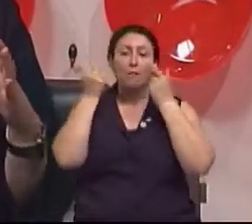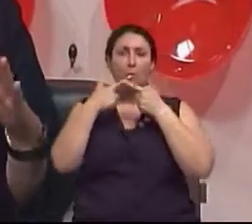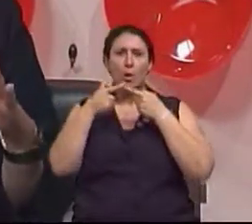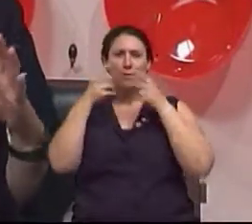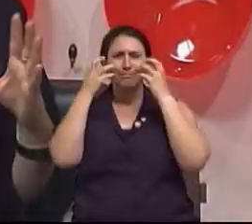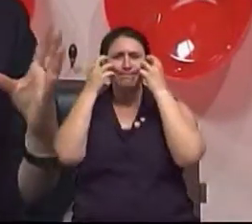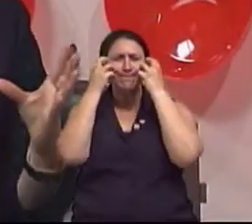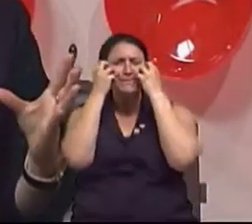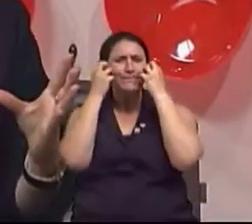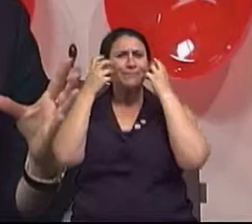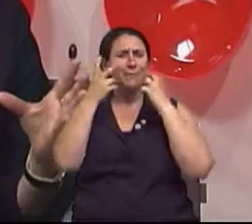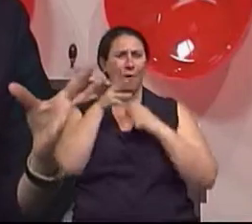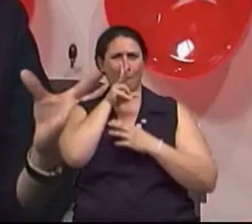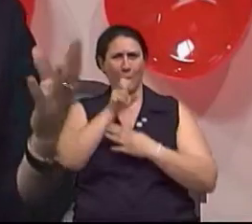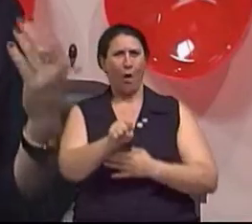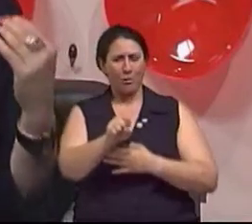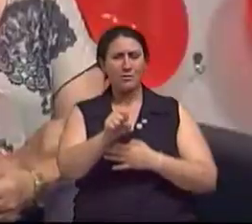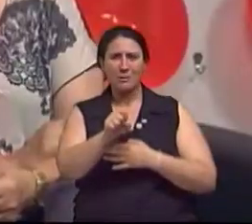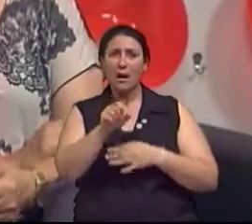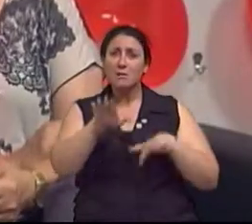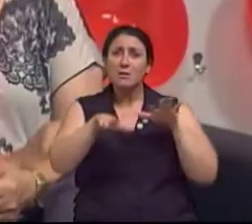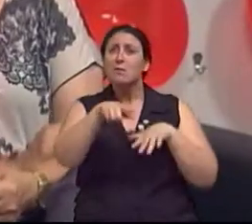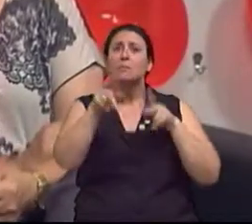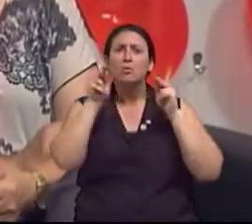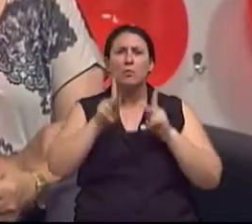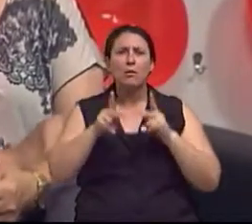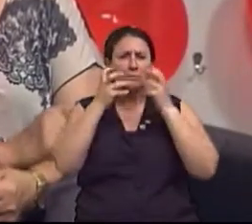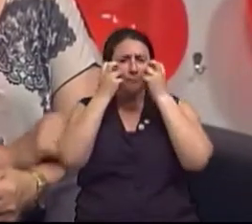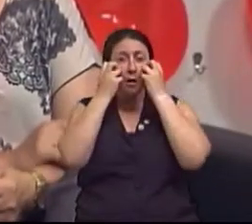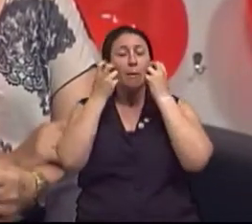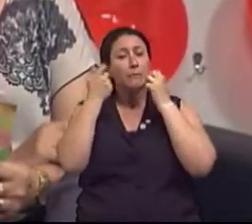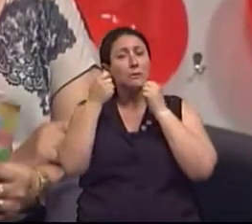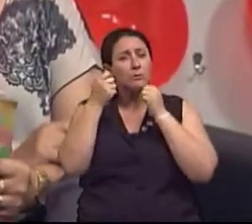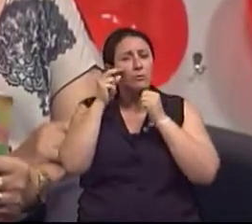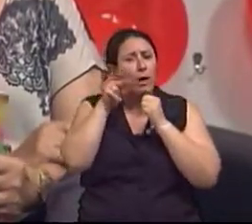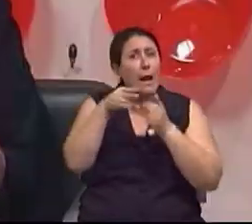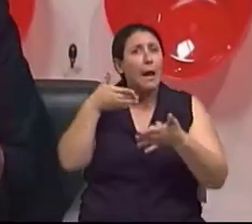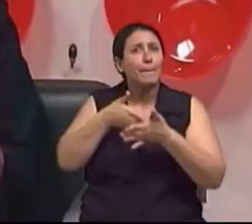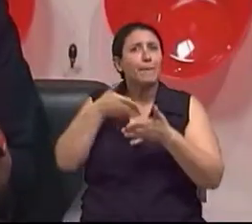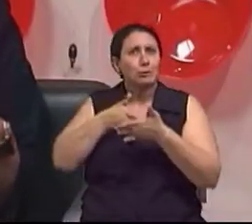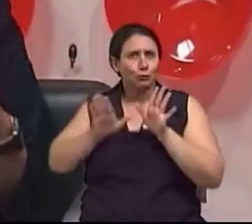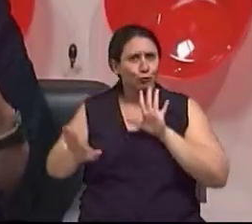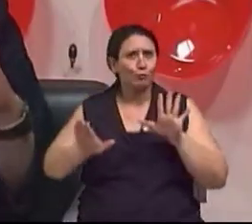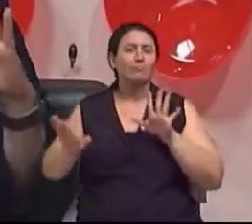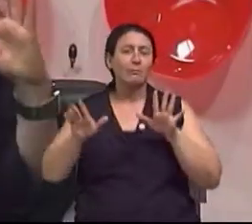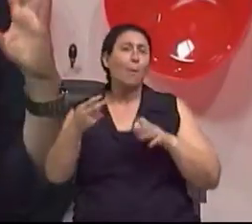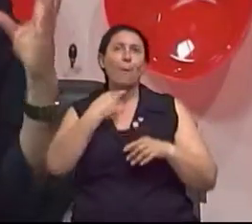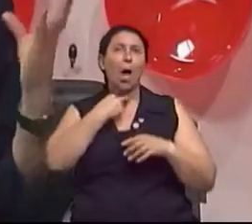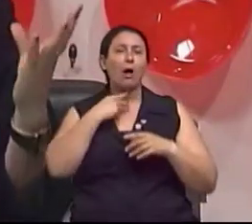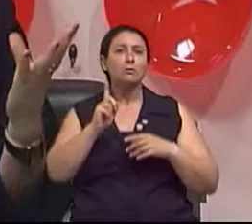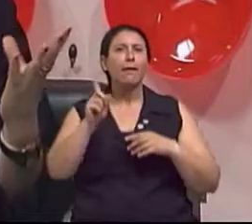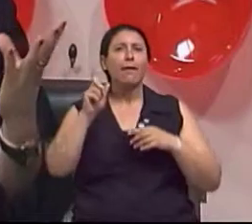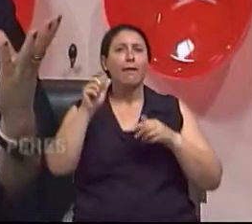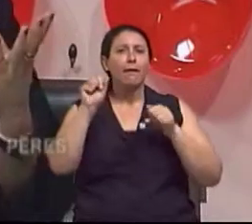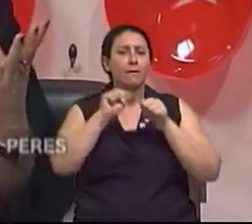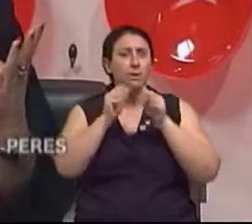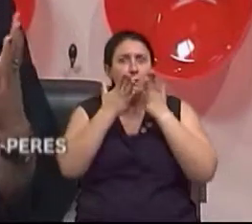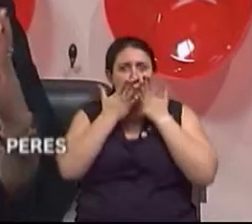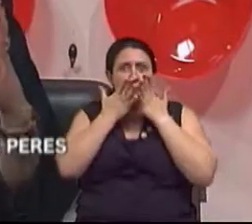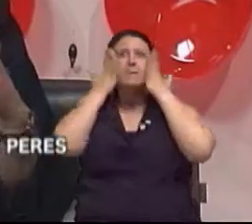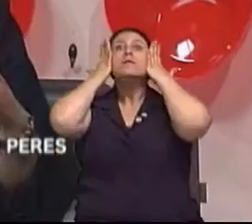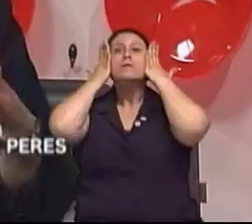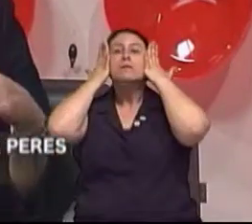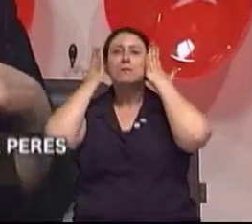gente não quer modificar a pessoa. A gente também tem um limite, não é? Para deixar essa